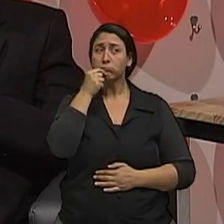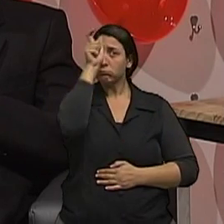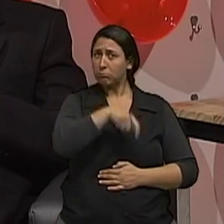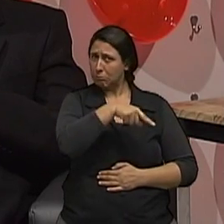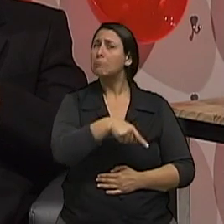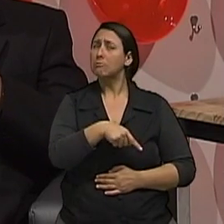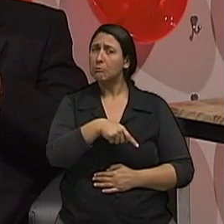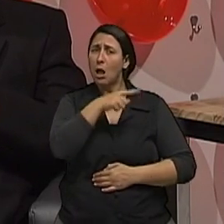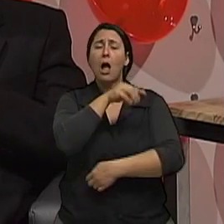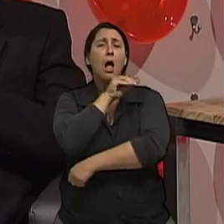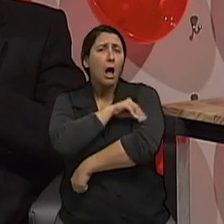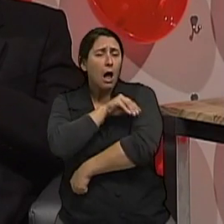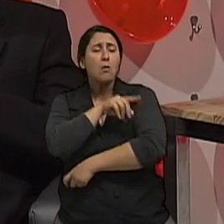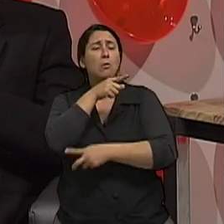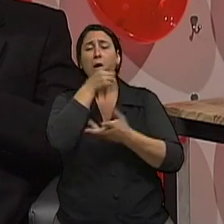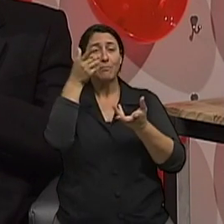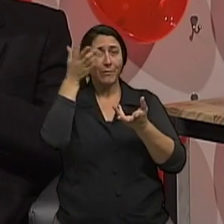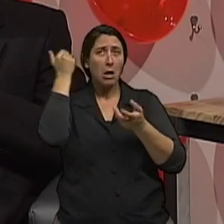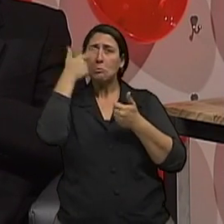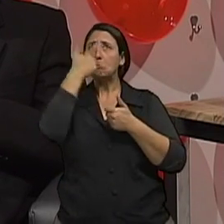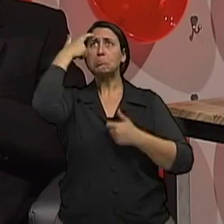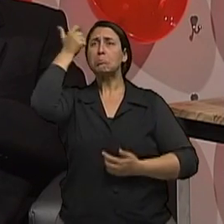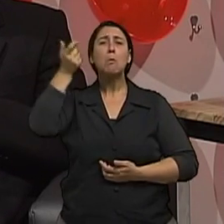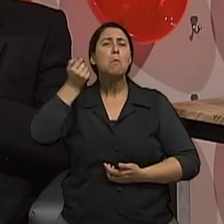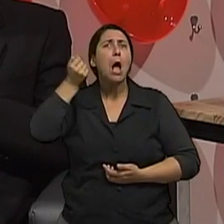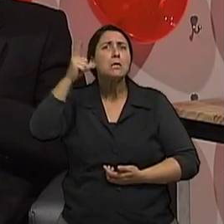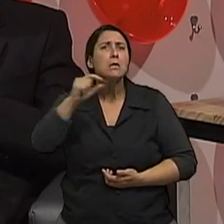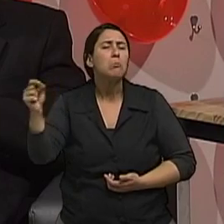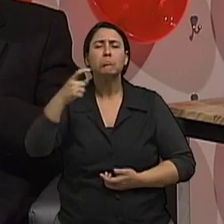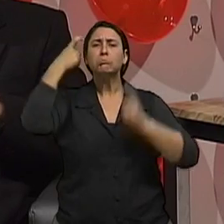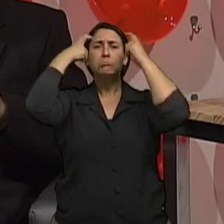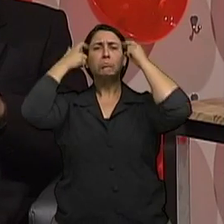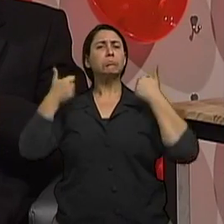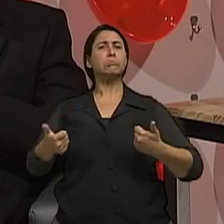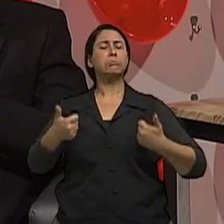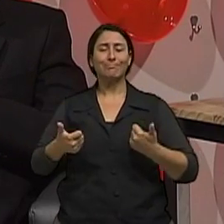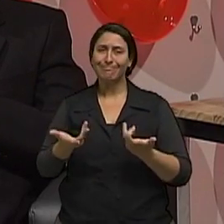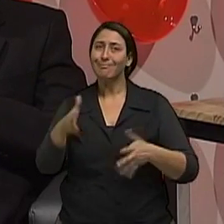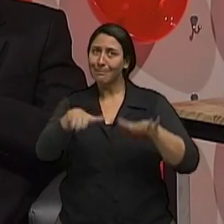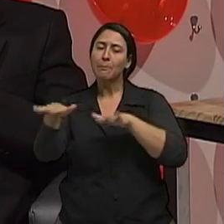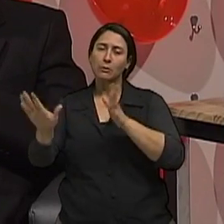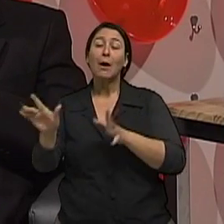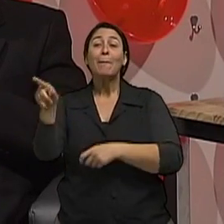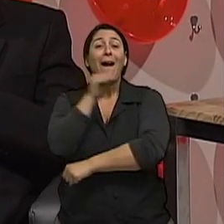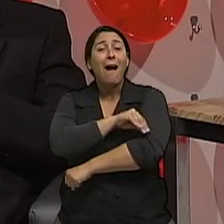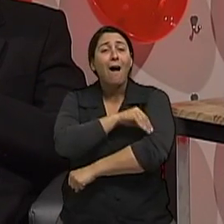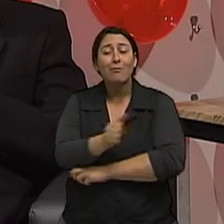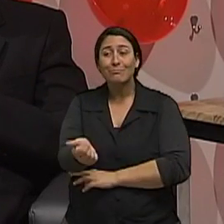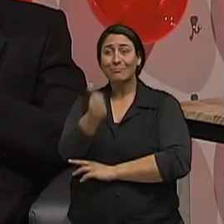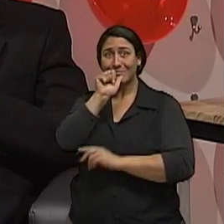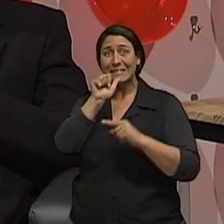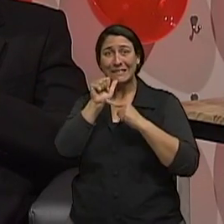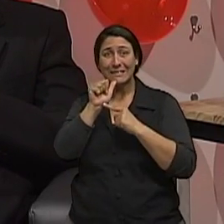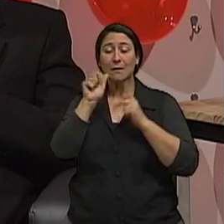ele tem um efeito tóxico sobre o sistema nervoso central, agudamente. Para todos? Para todos. Muito bem. Agora, quando ele é